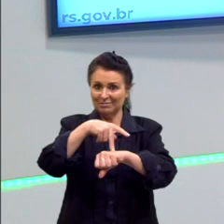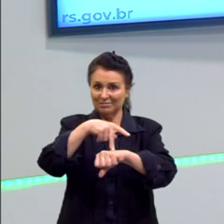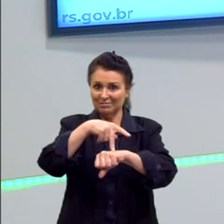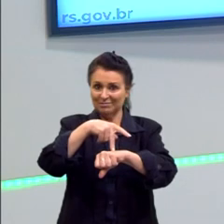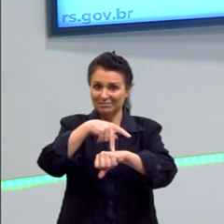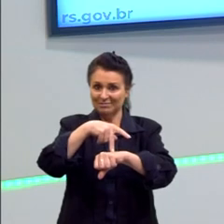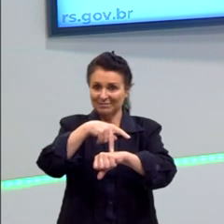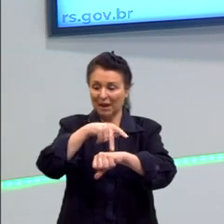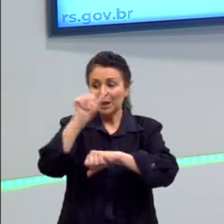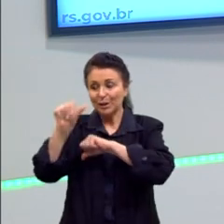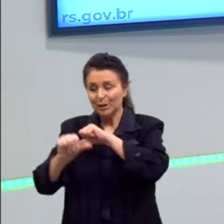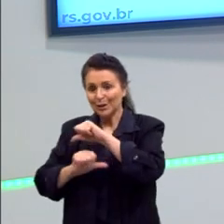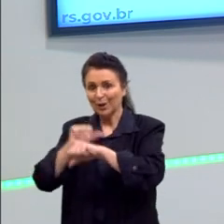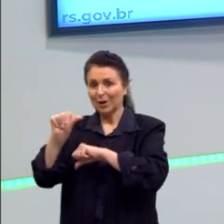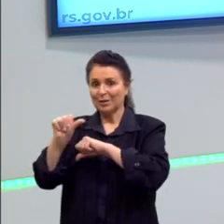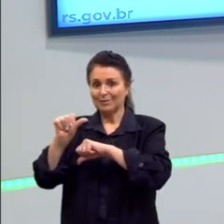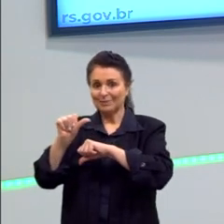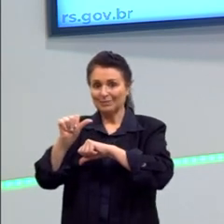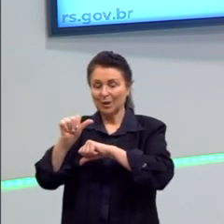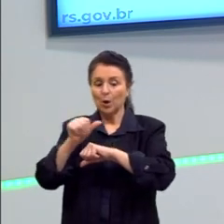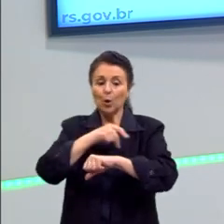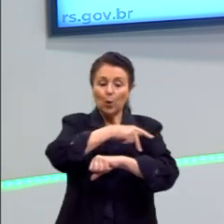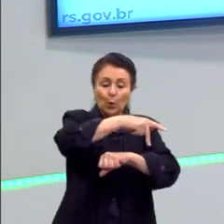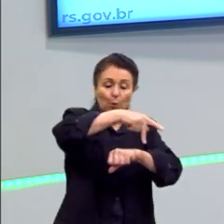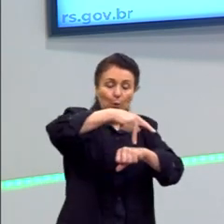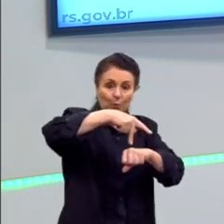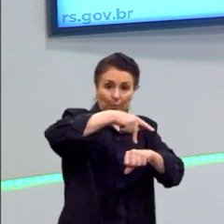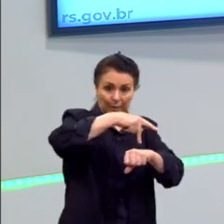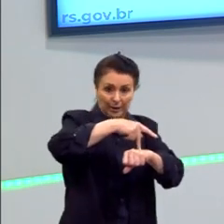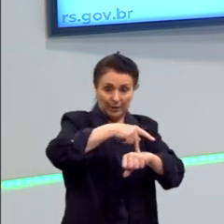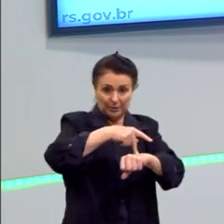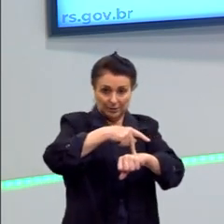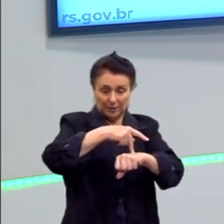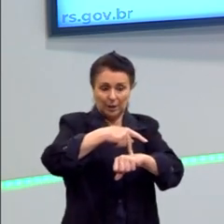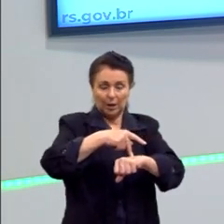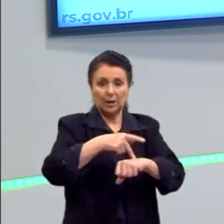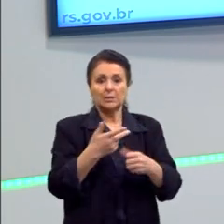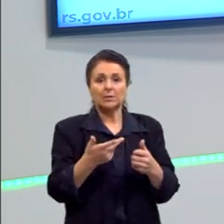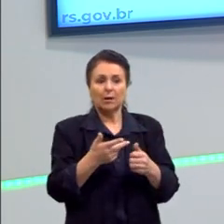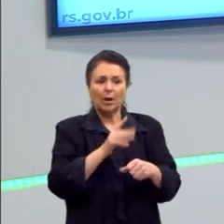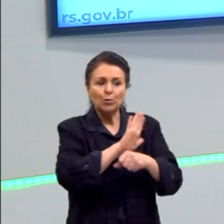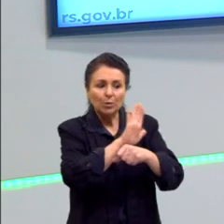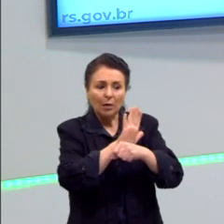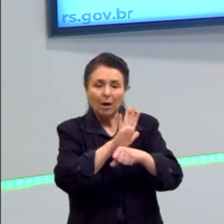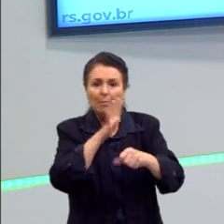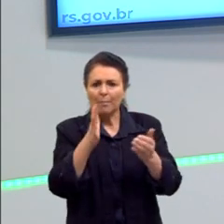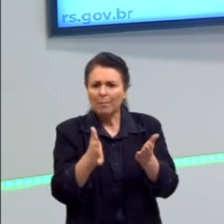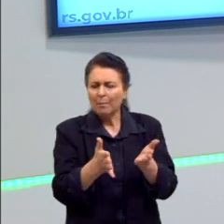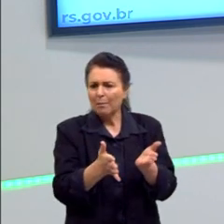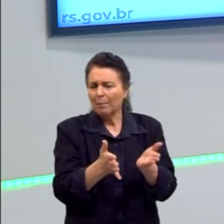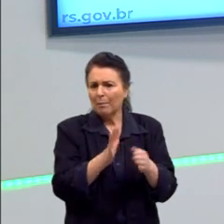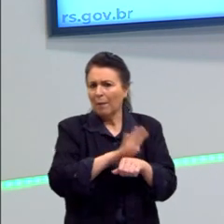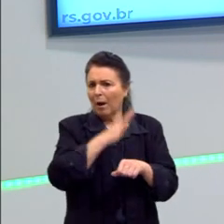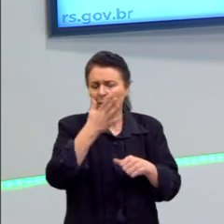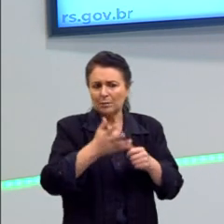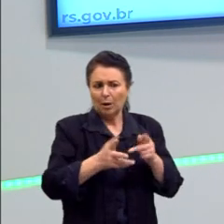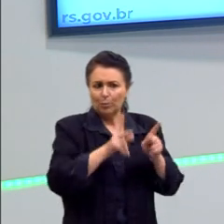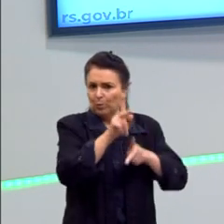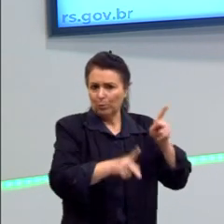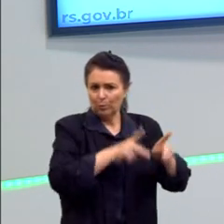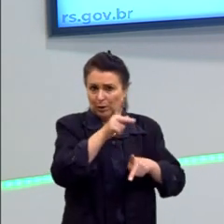situação, um país que pretende trazer mais bem-estar para a sua população através do aumento de impostos,